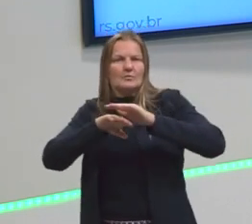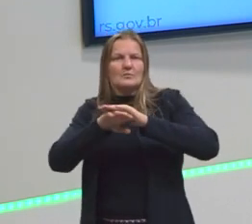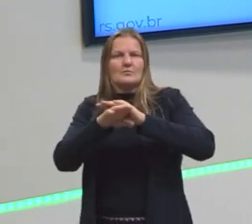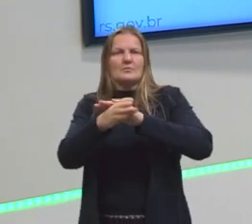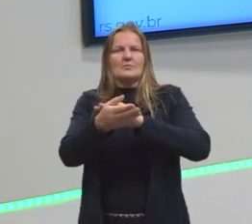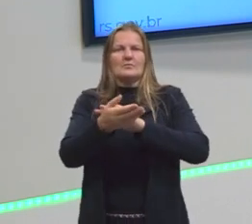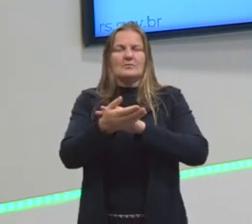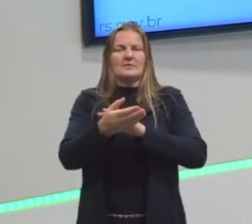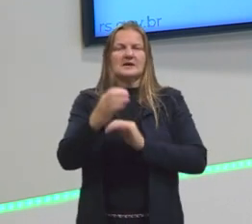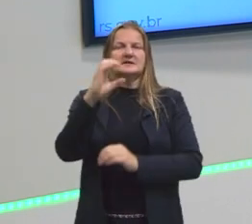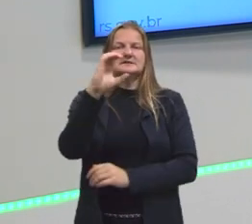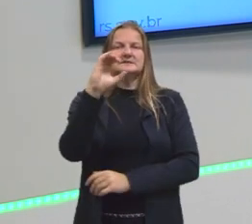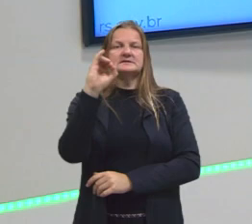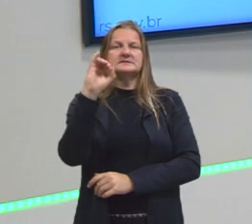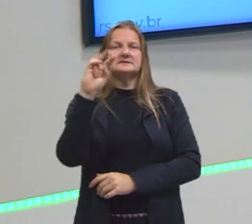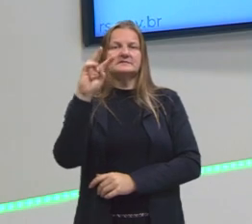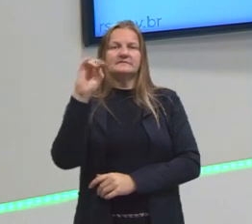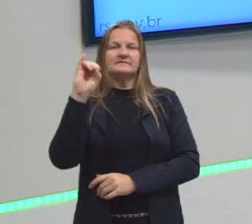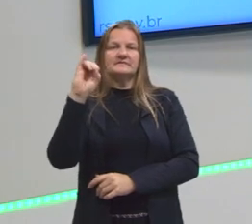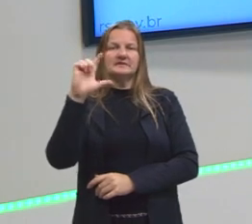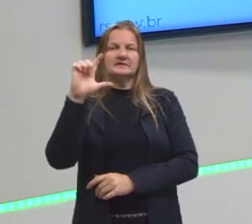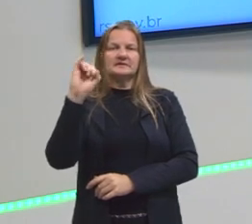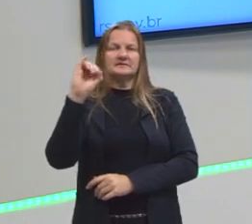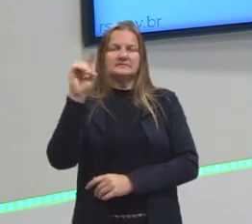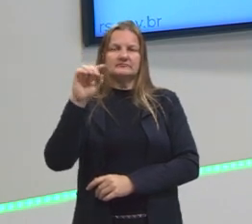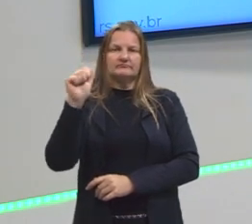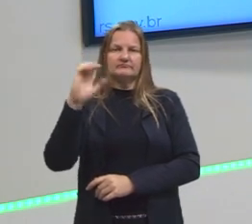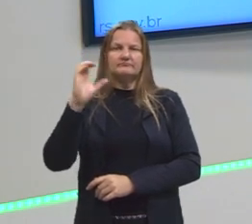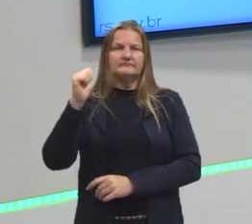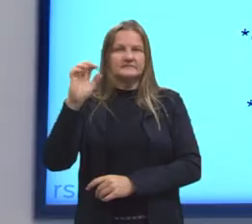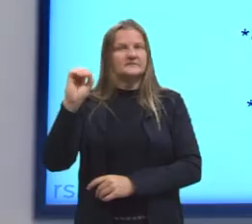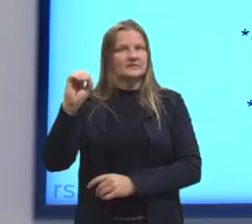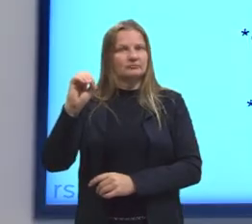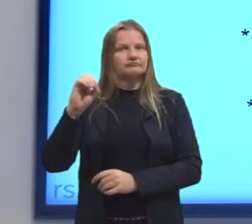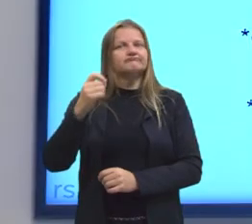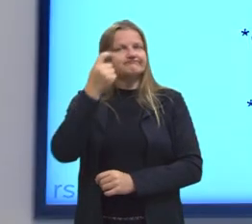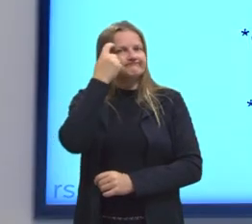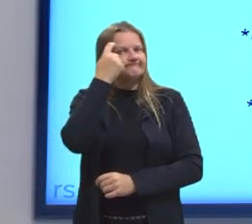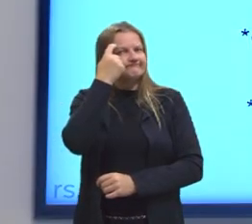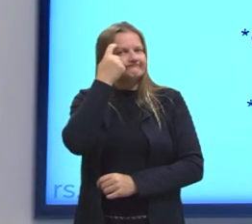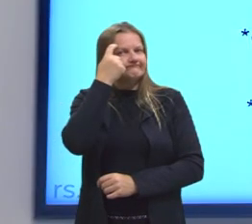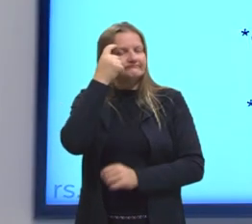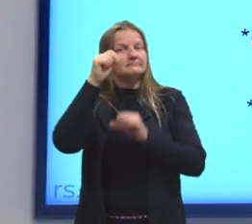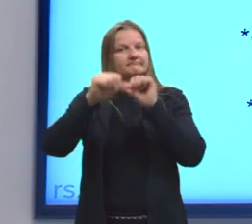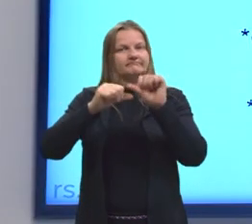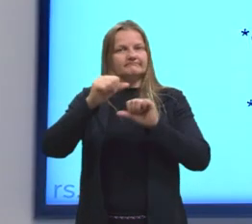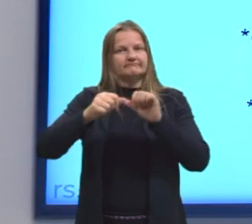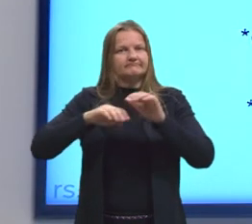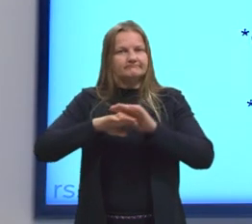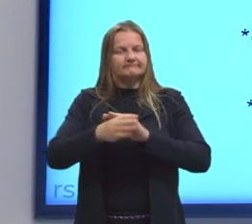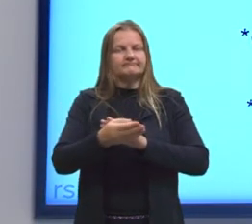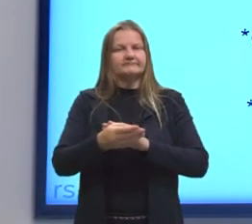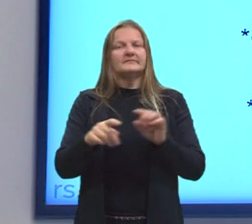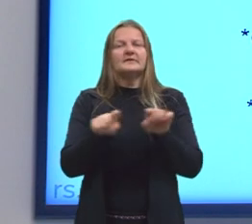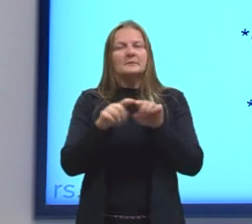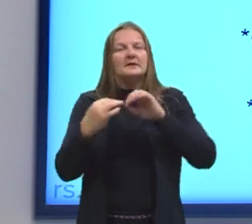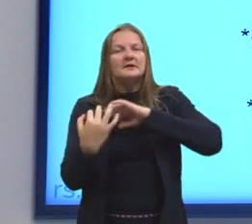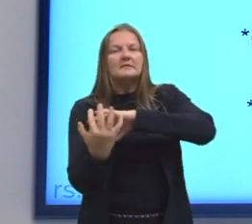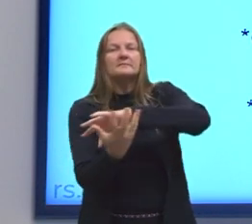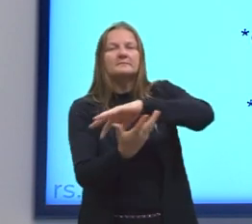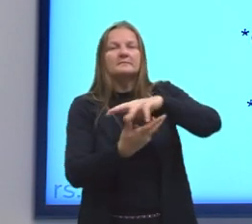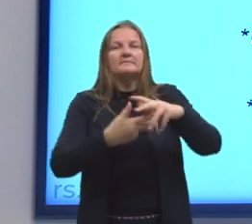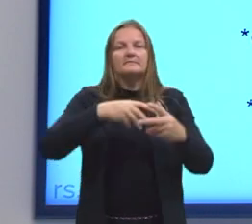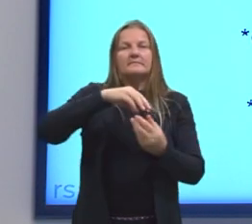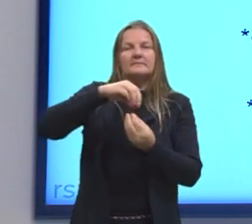civilizatório, mas é de autodestruição. E também a globalização que falava antes. A globalização, esse processo de